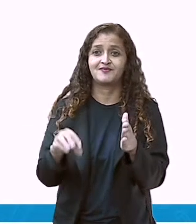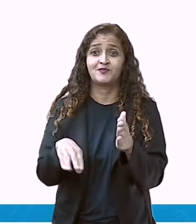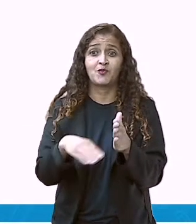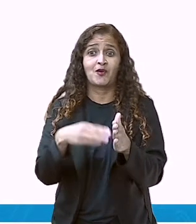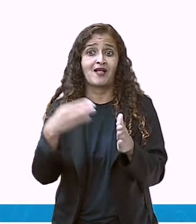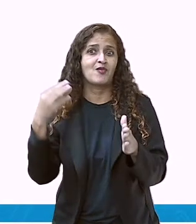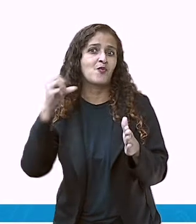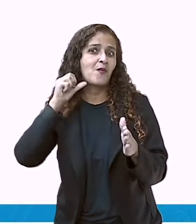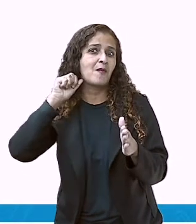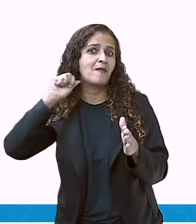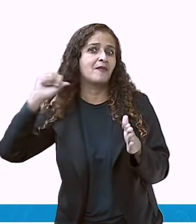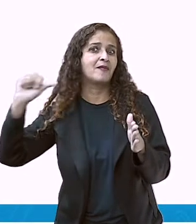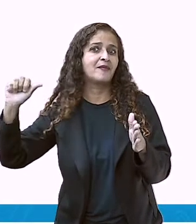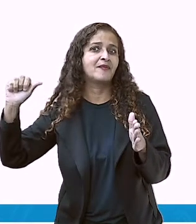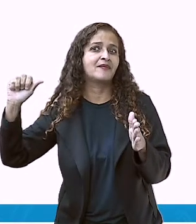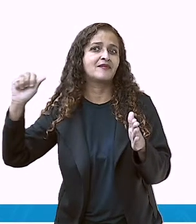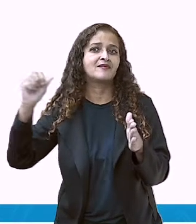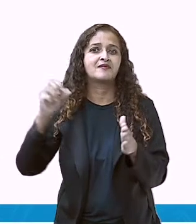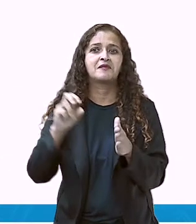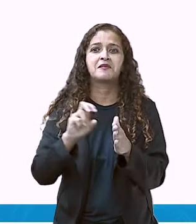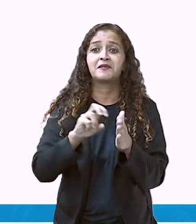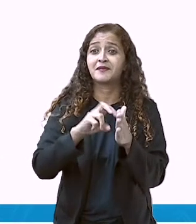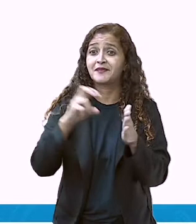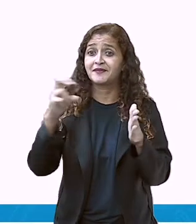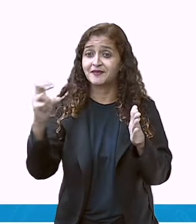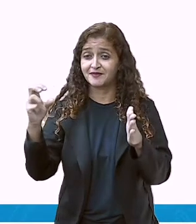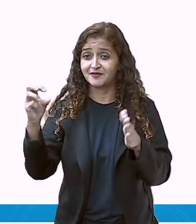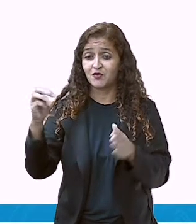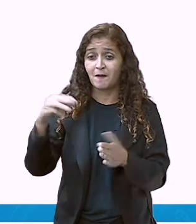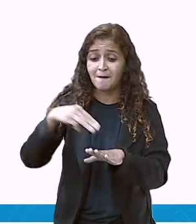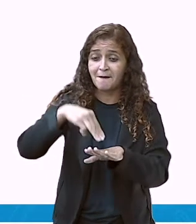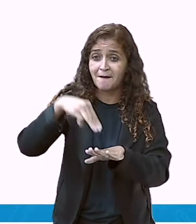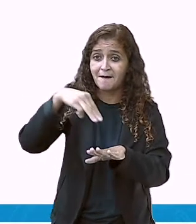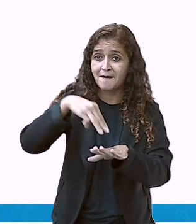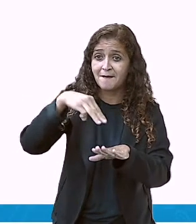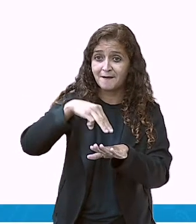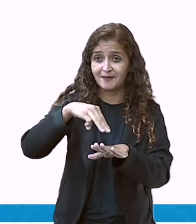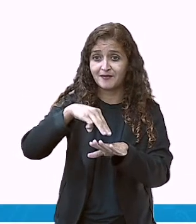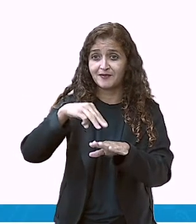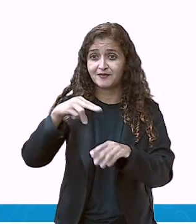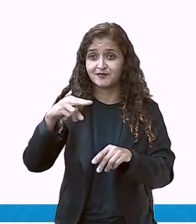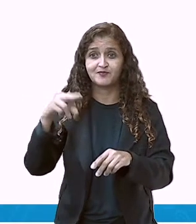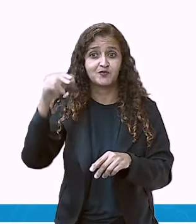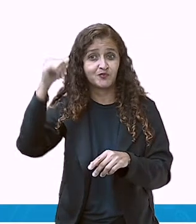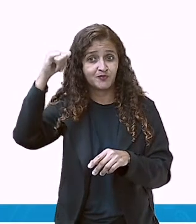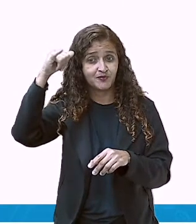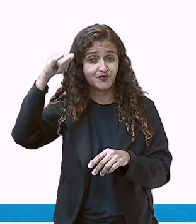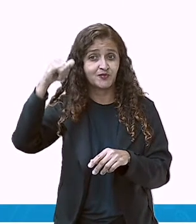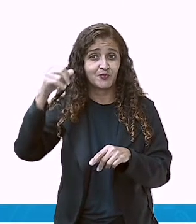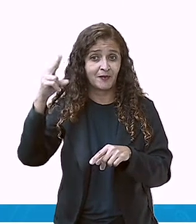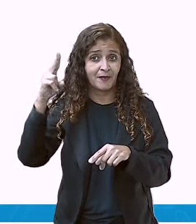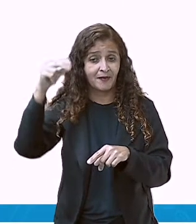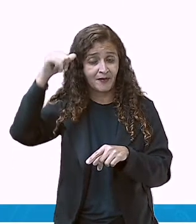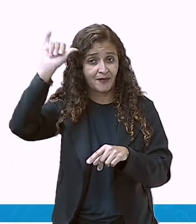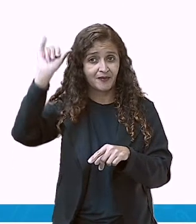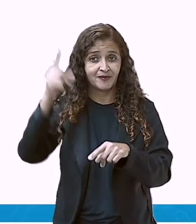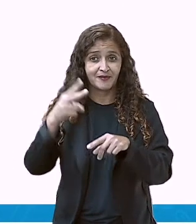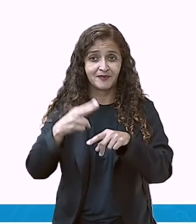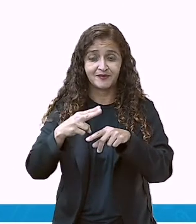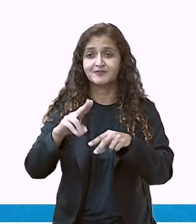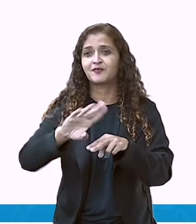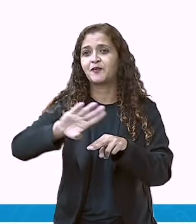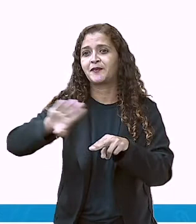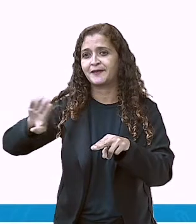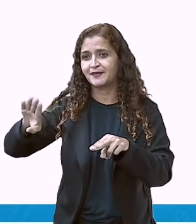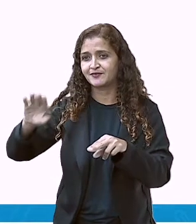Abril. Quinto? Maio. Sexto? Junho. Sétimo? Julho.